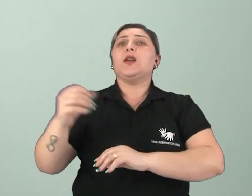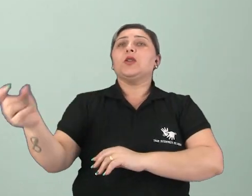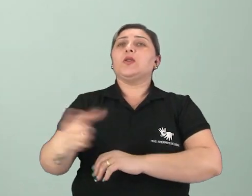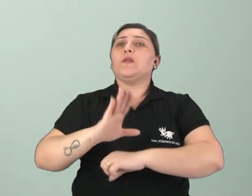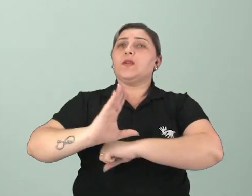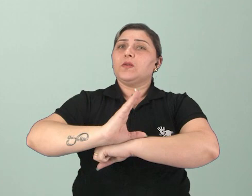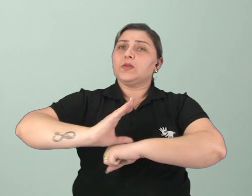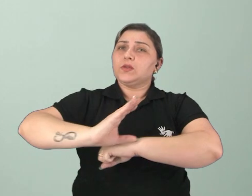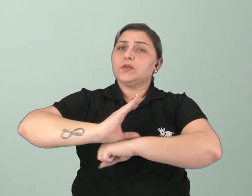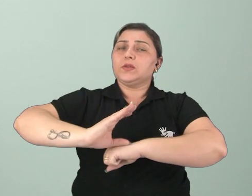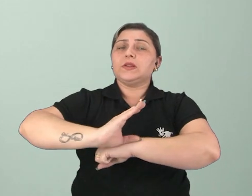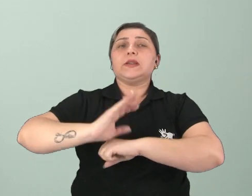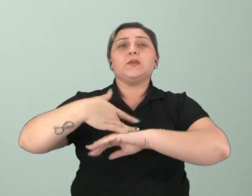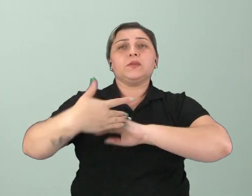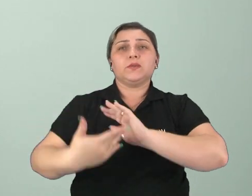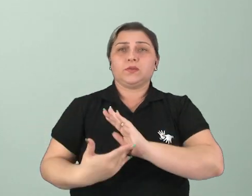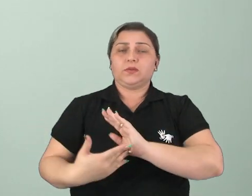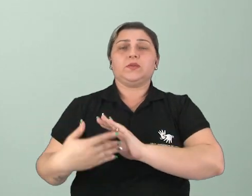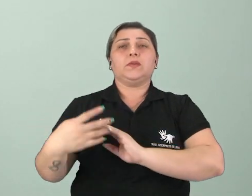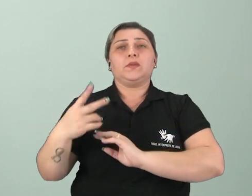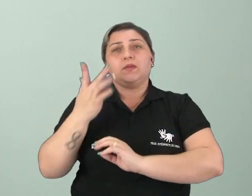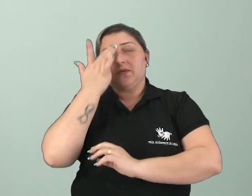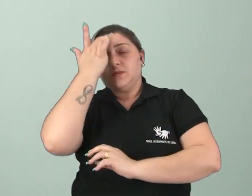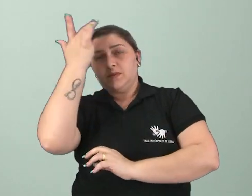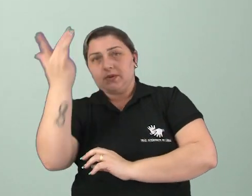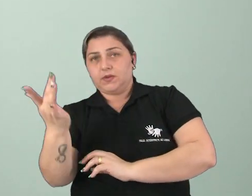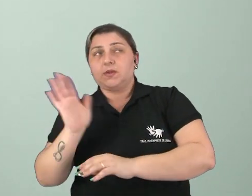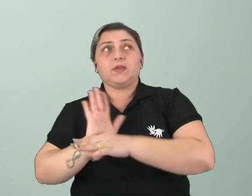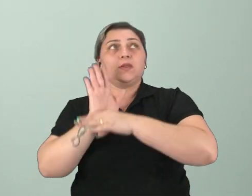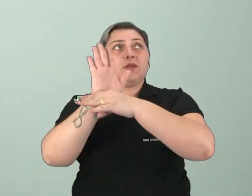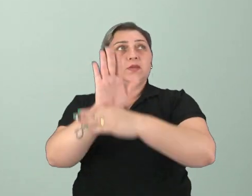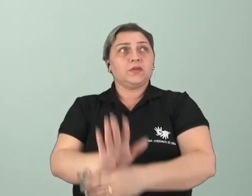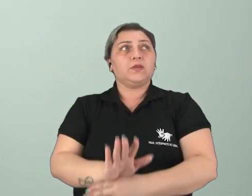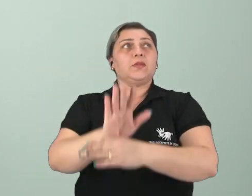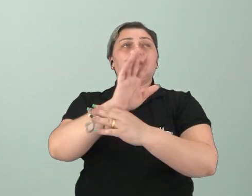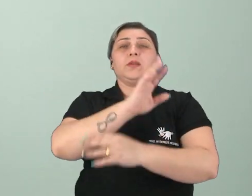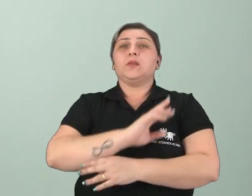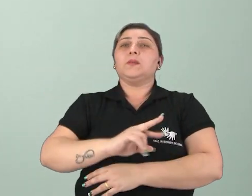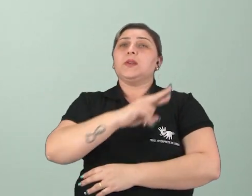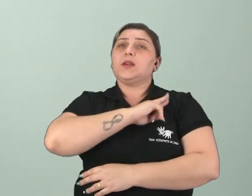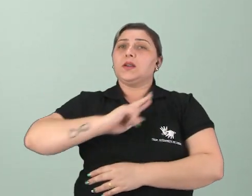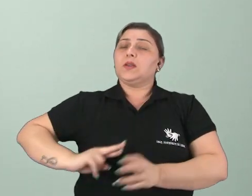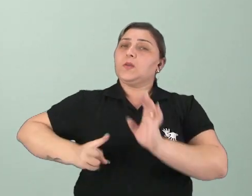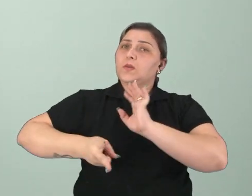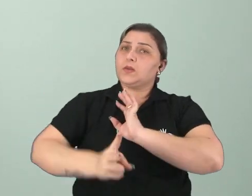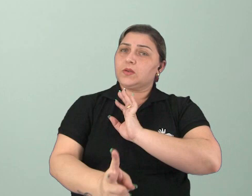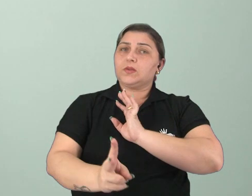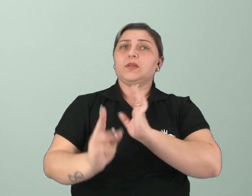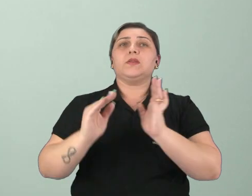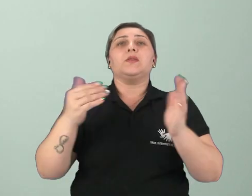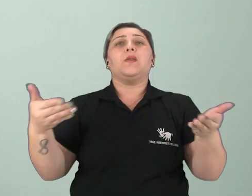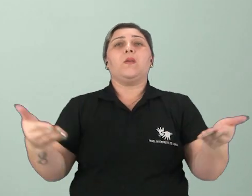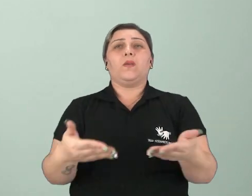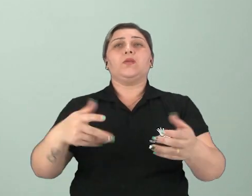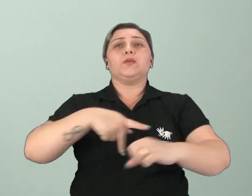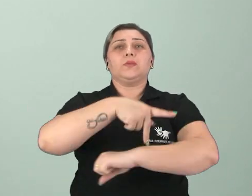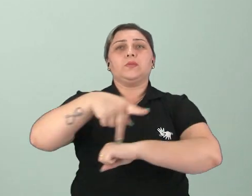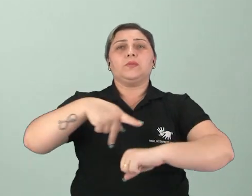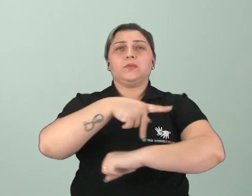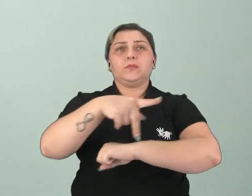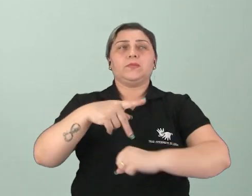Constituição. Então, tudo isso facilitou e contribuiu para que a República continuasse ainda no nosso país.